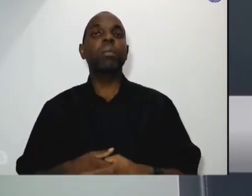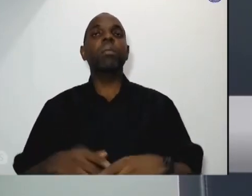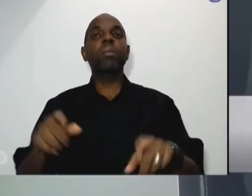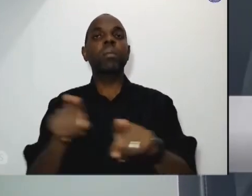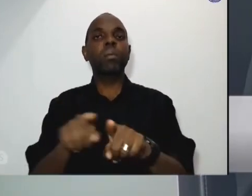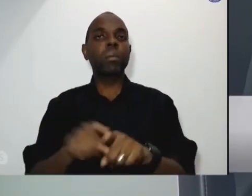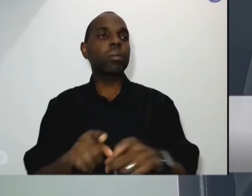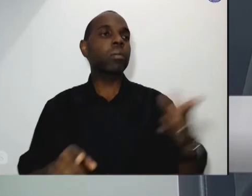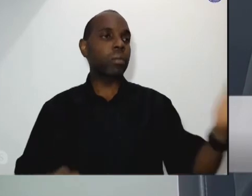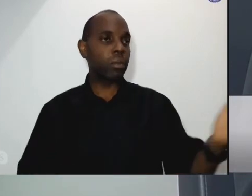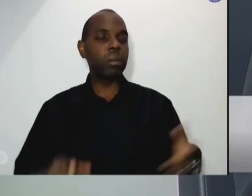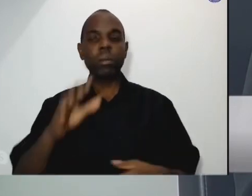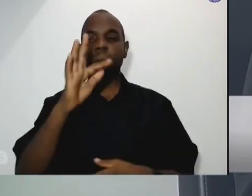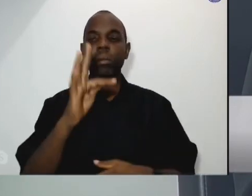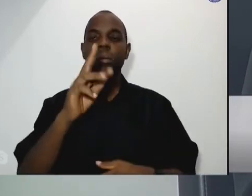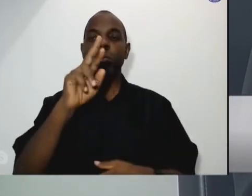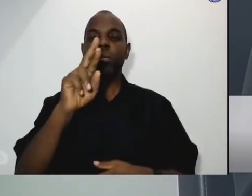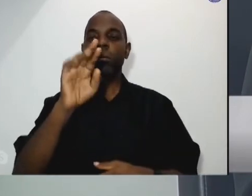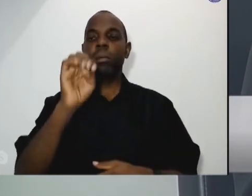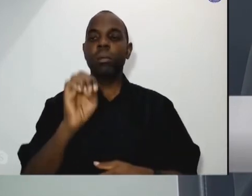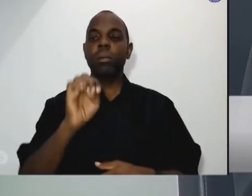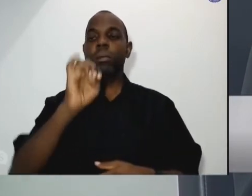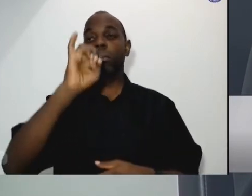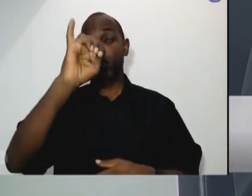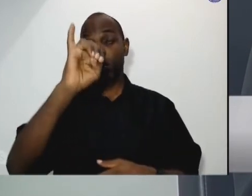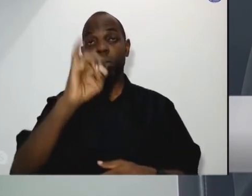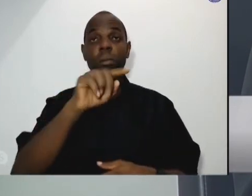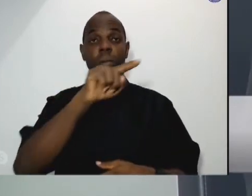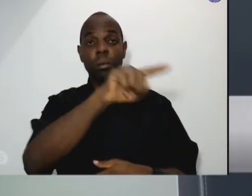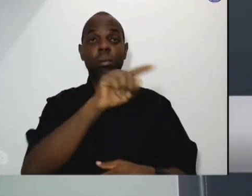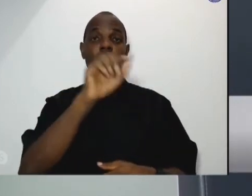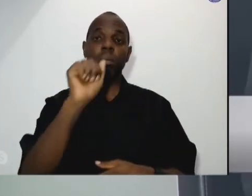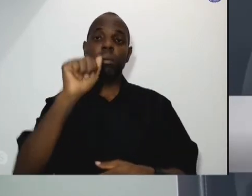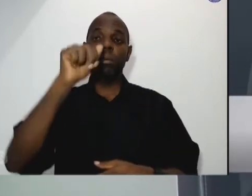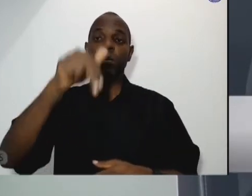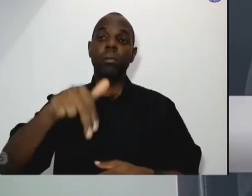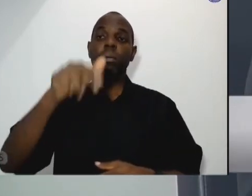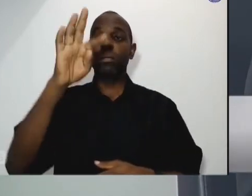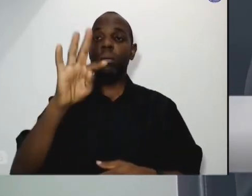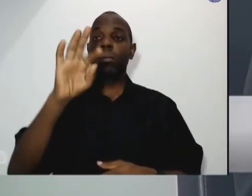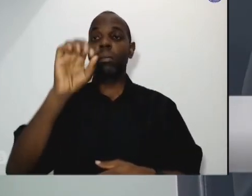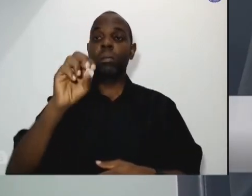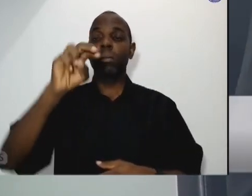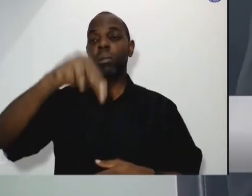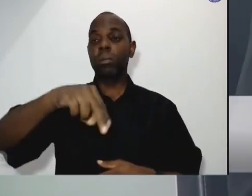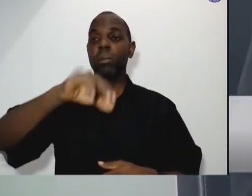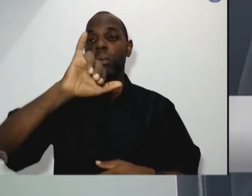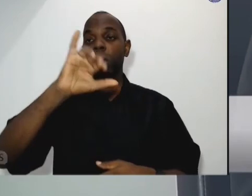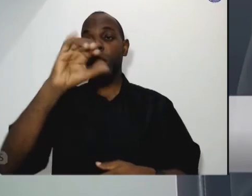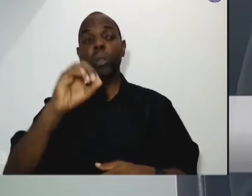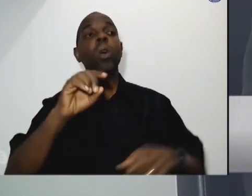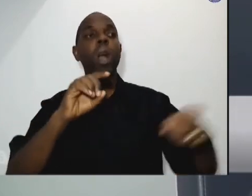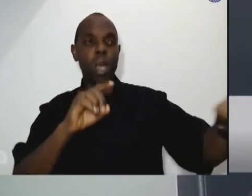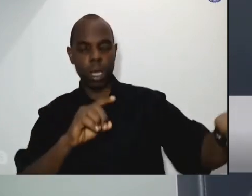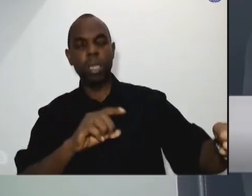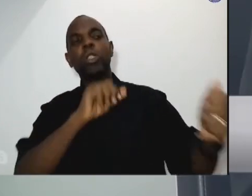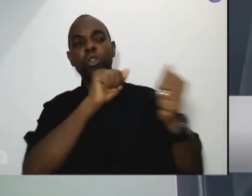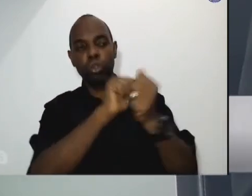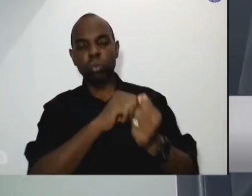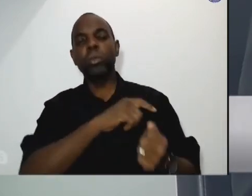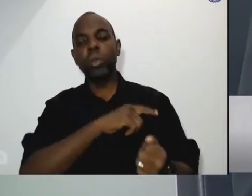Antônio lá do Santuário São Júlio Nossa Senhora das Dores que também tem nos ajudado nesse trabalho então agradecemos a todos